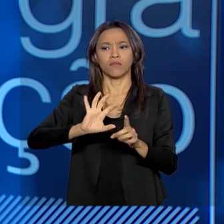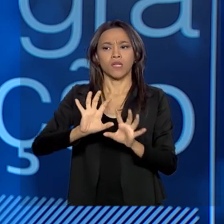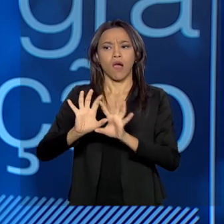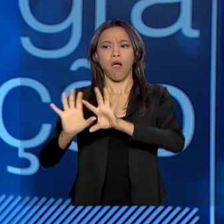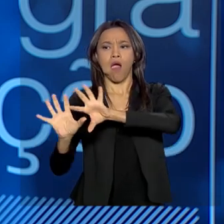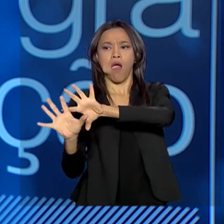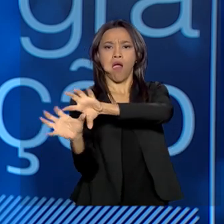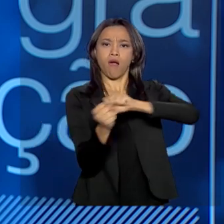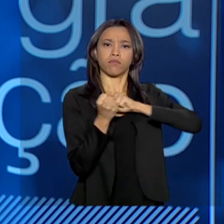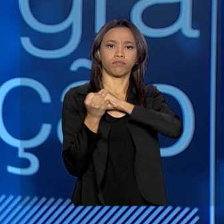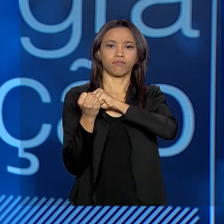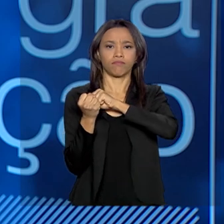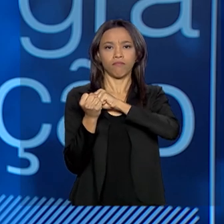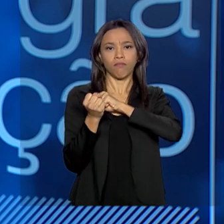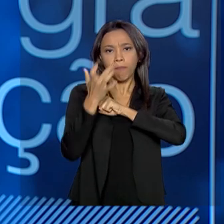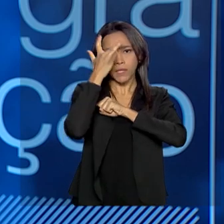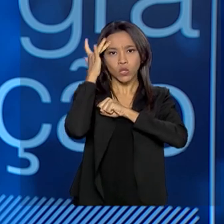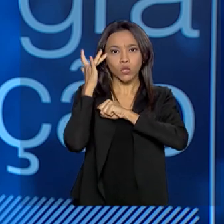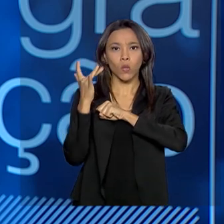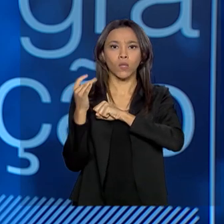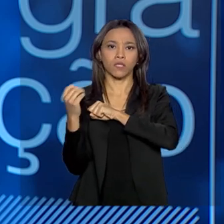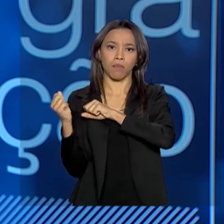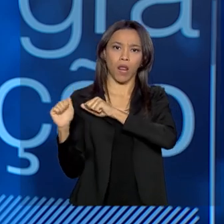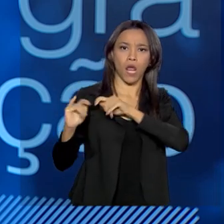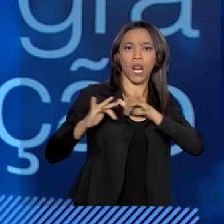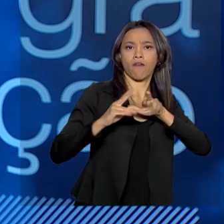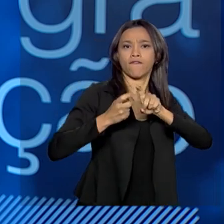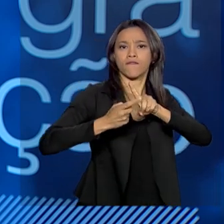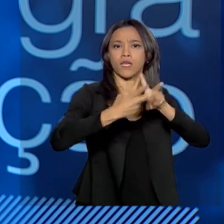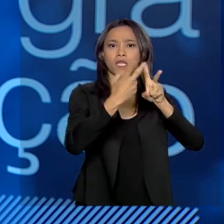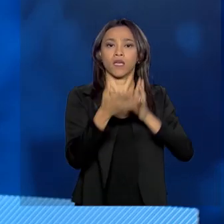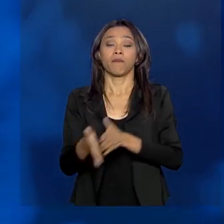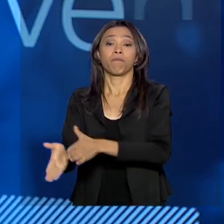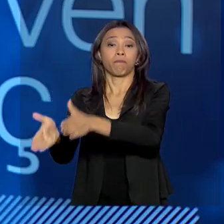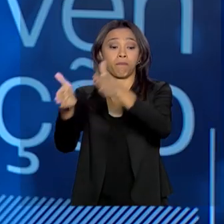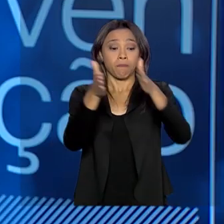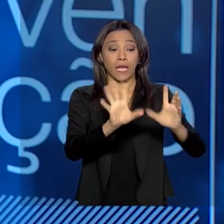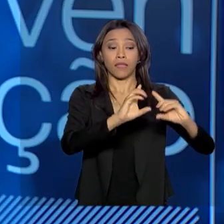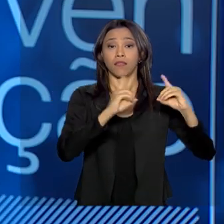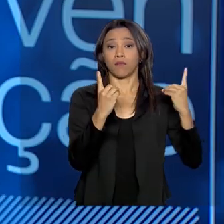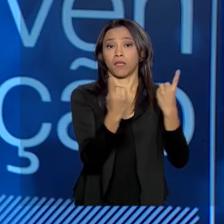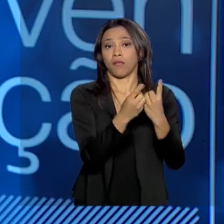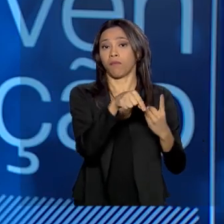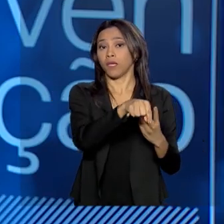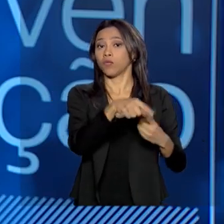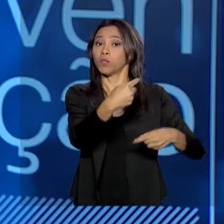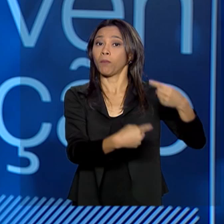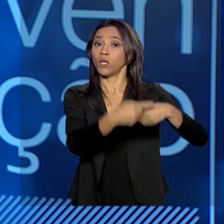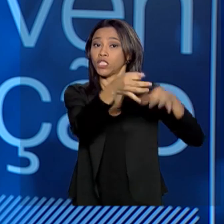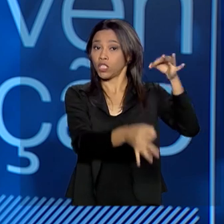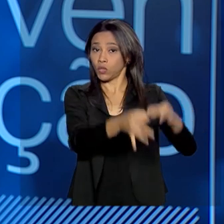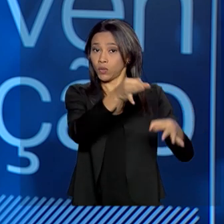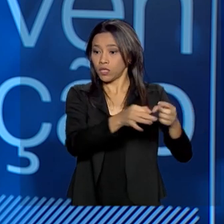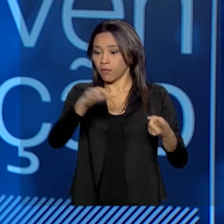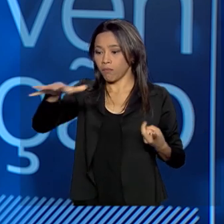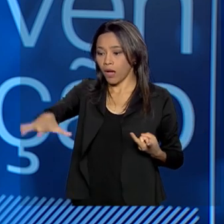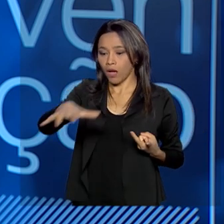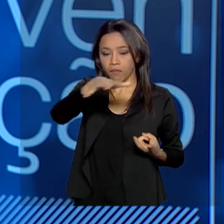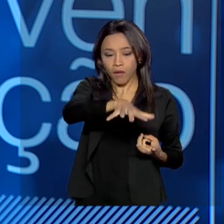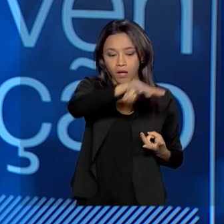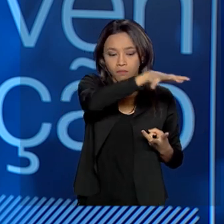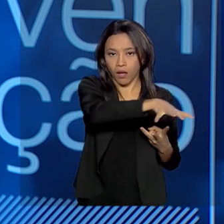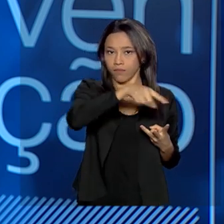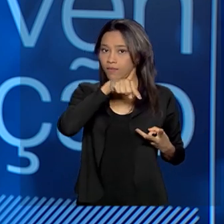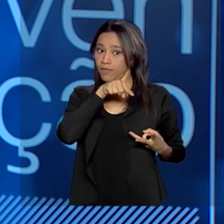e contrabando de imigrantes. E temos o Departamento de Políticas de Justiça. No Departamento de Políticas de